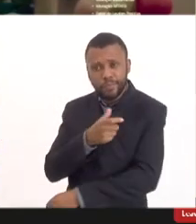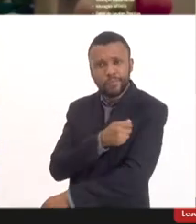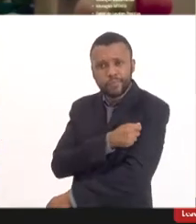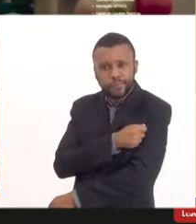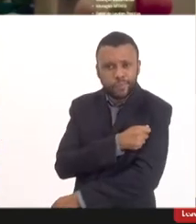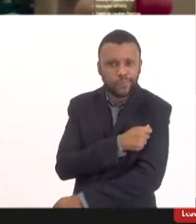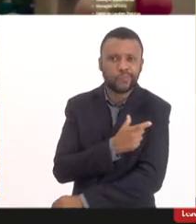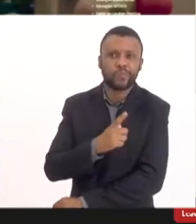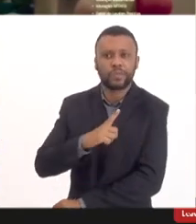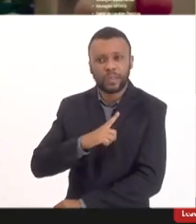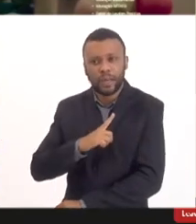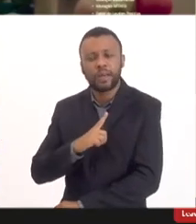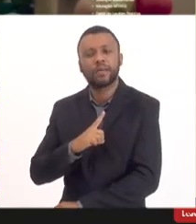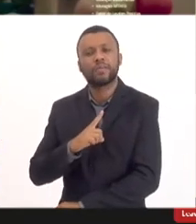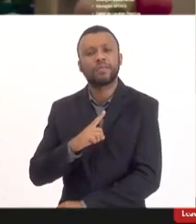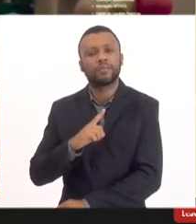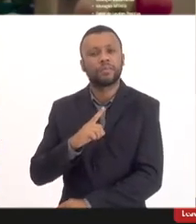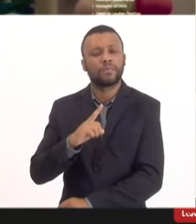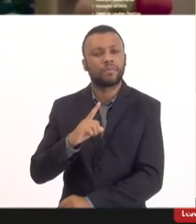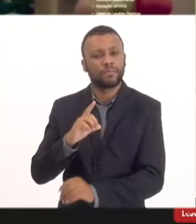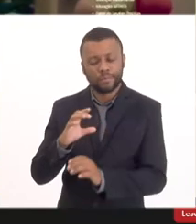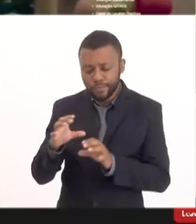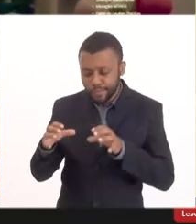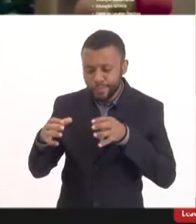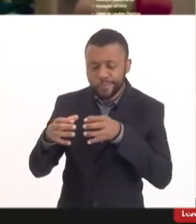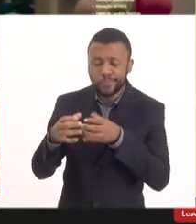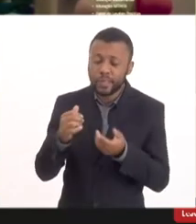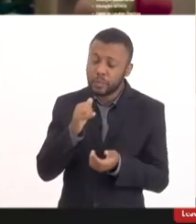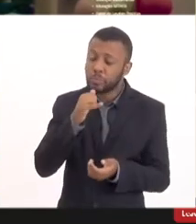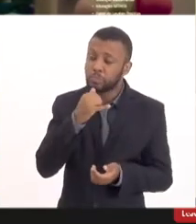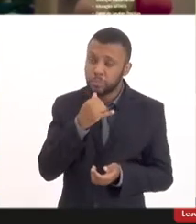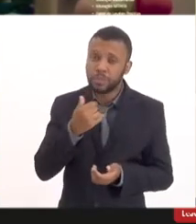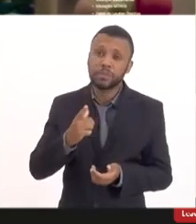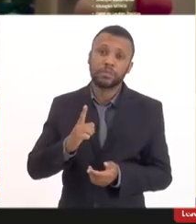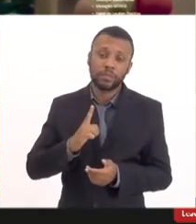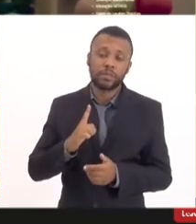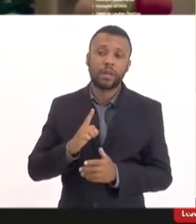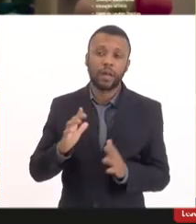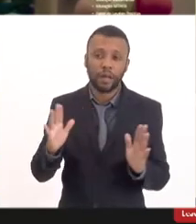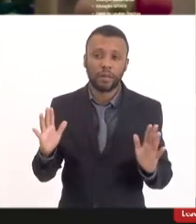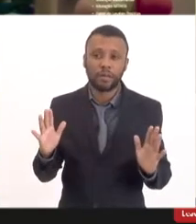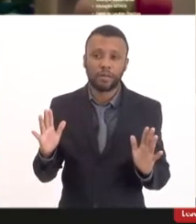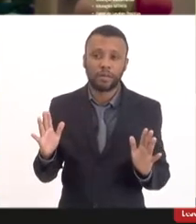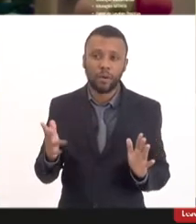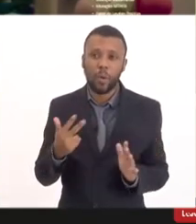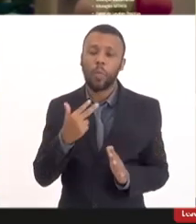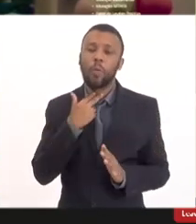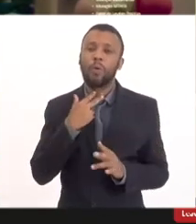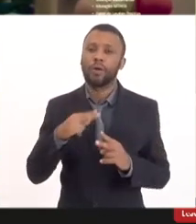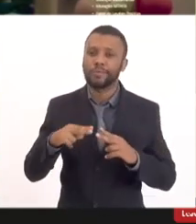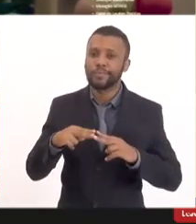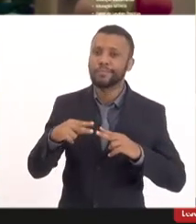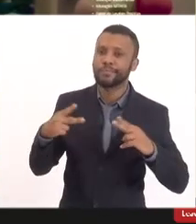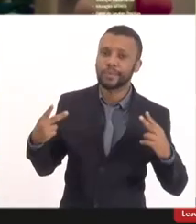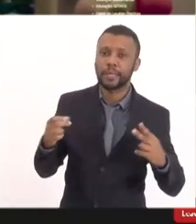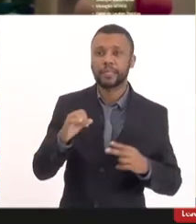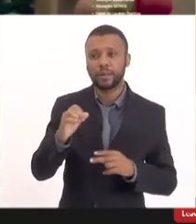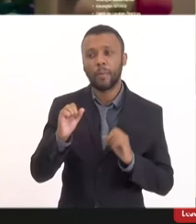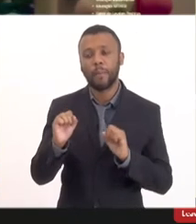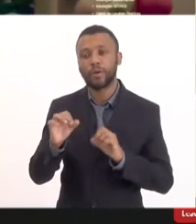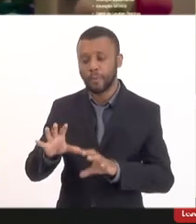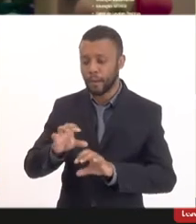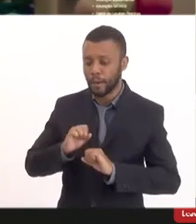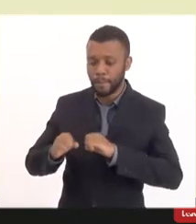MTHFR Lein positivo eu tenho infelizmente eu tenho então eu não posso chegar perto de uma genética senão eu vou trombosar e vou